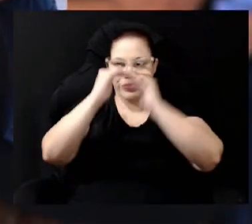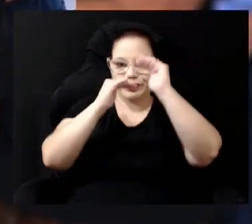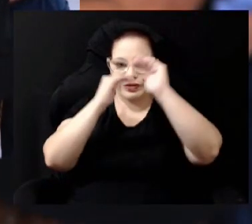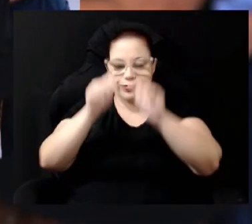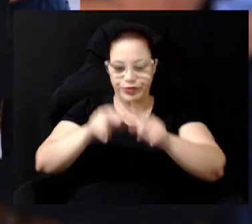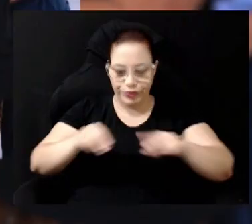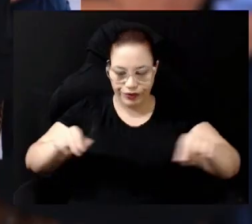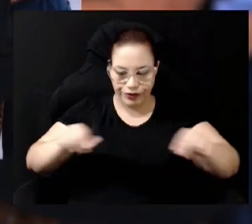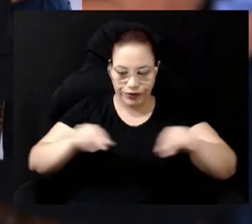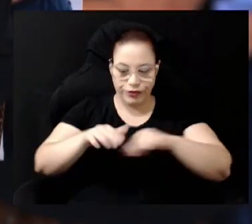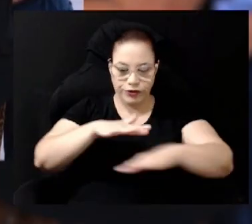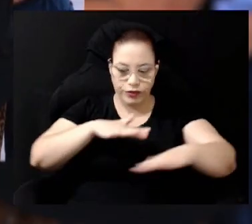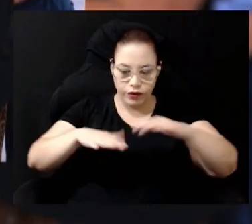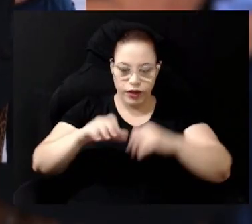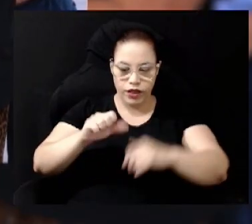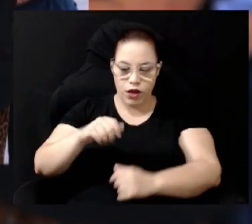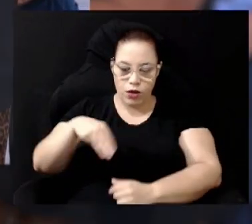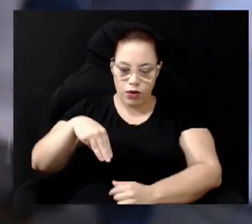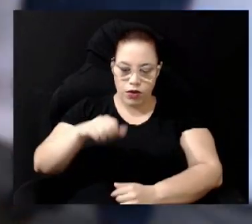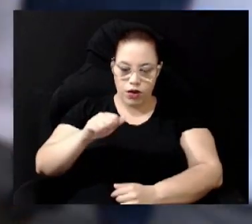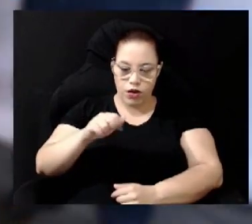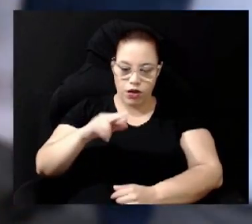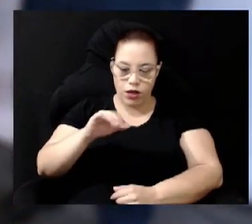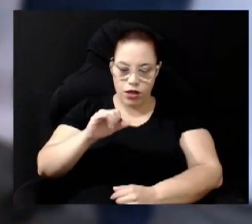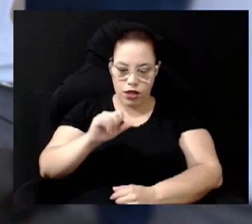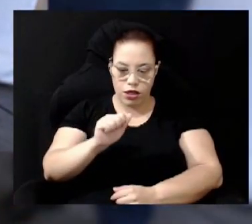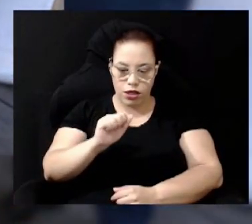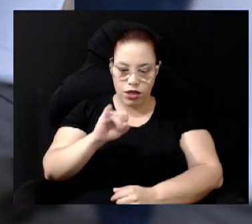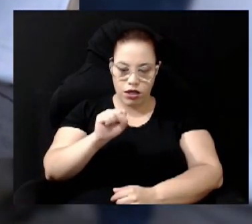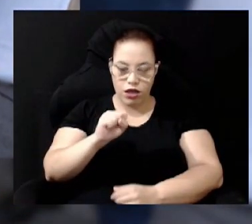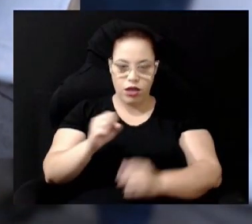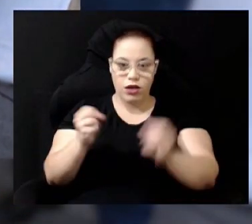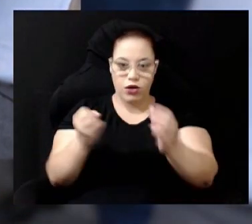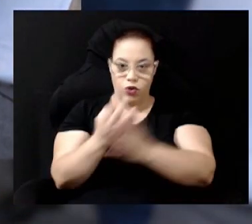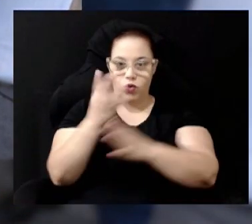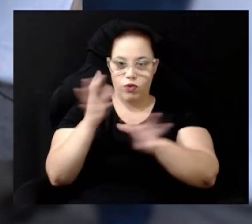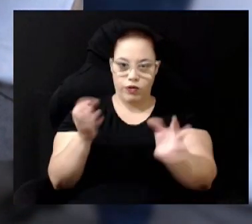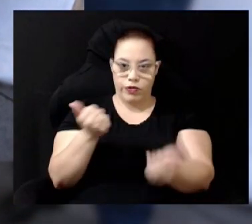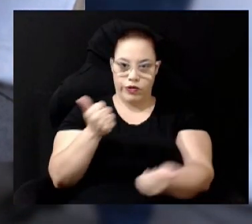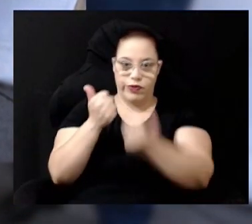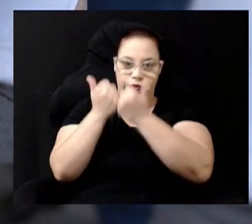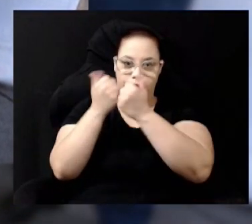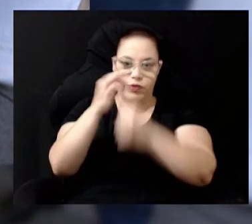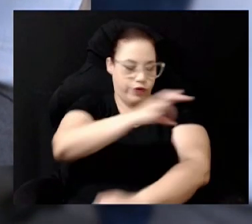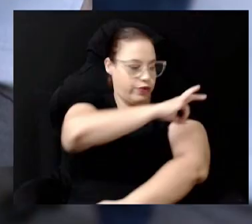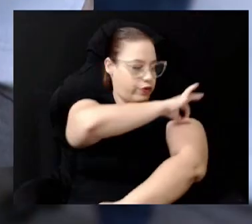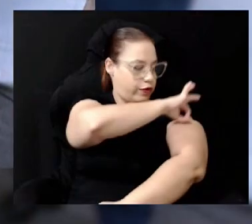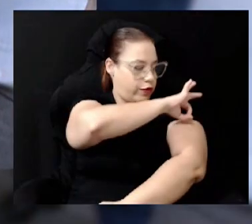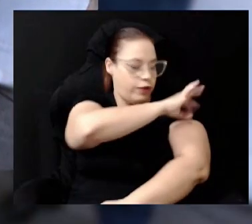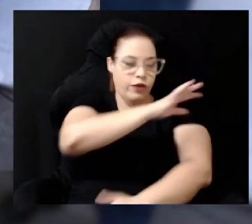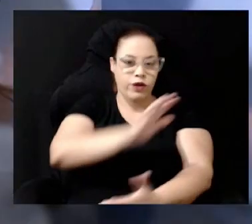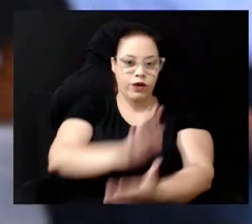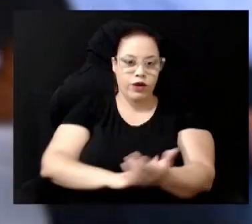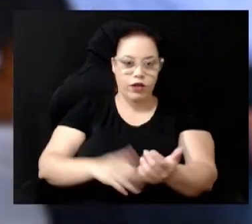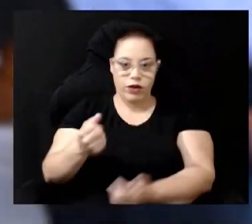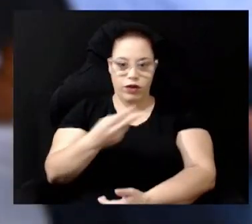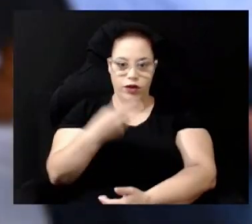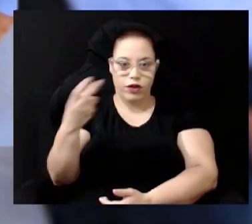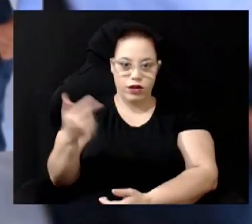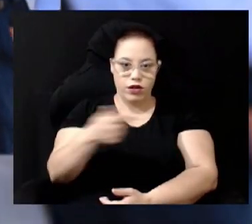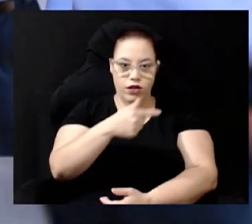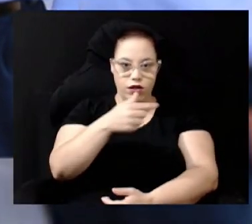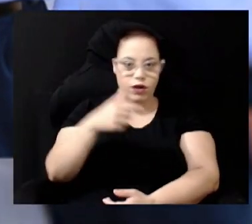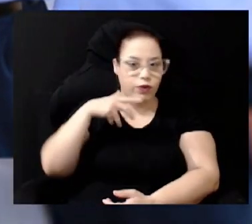região dos Amarais e São Marcos foi celebrado com uma parceria da Prefeitura de Campinas no dia 27 de abril data